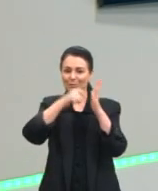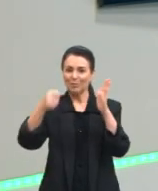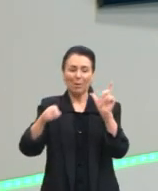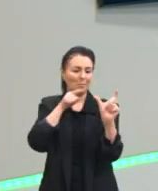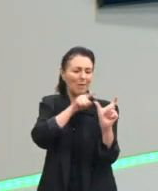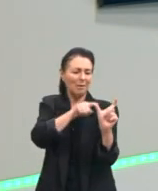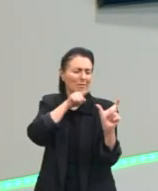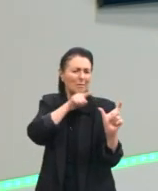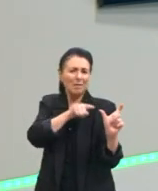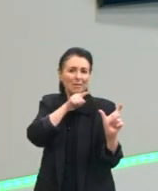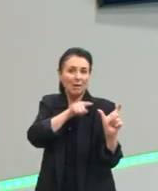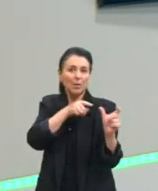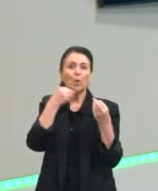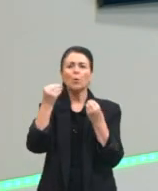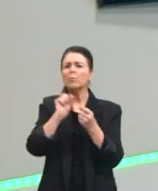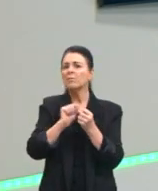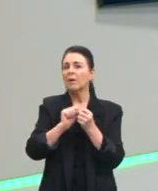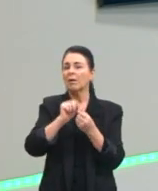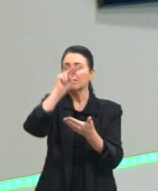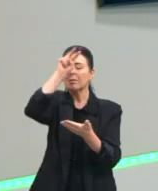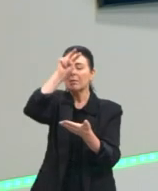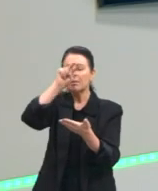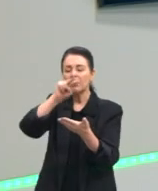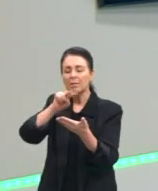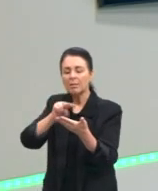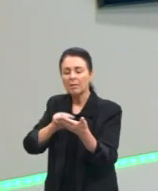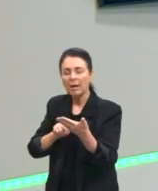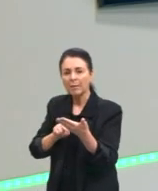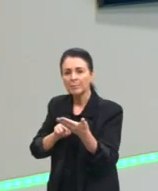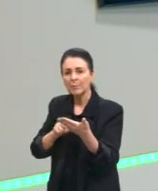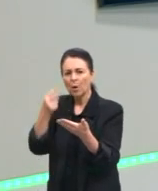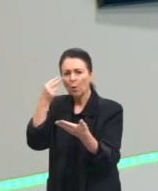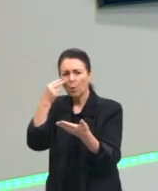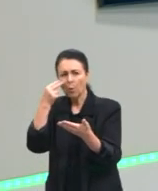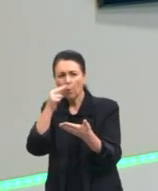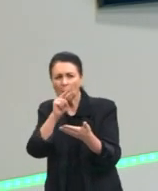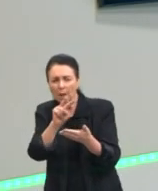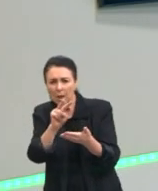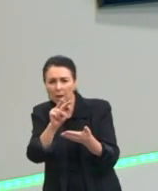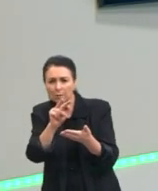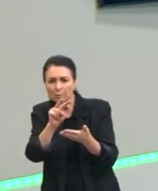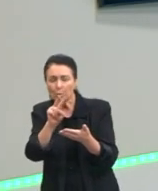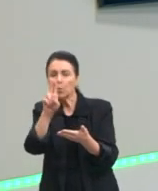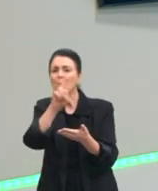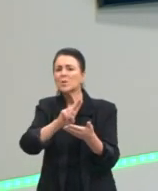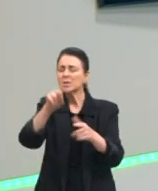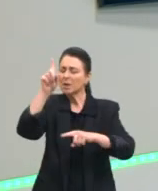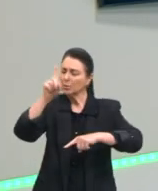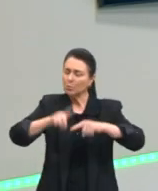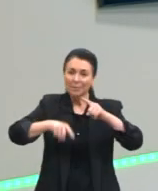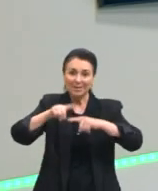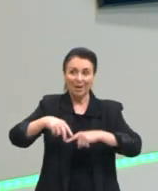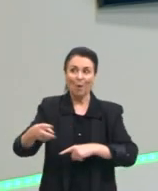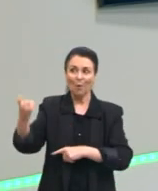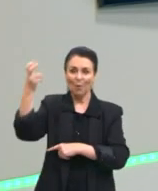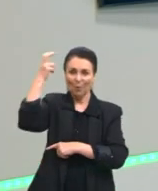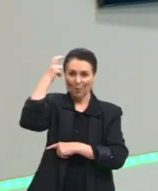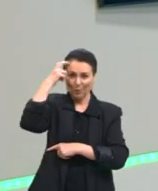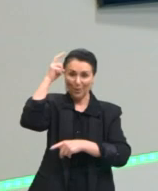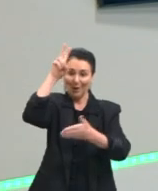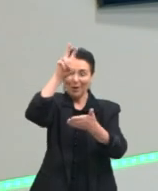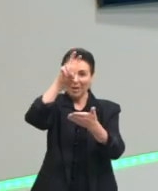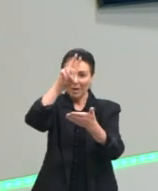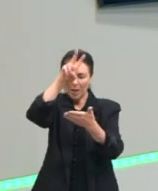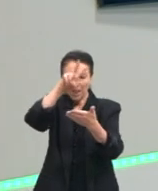Lendo, assistindo coisas, consumindo material cultural. Então, leiam,